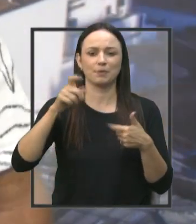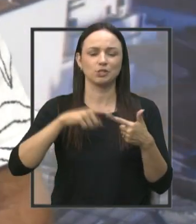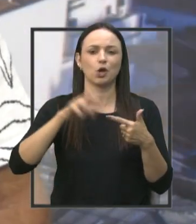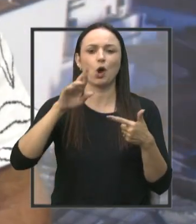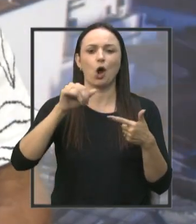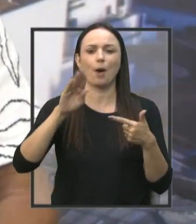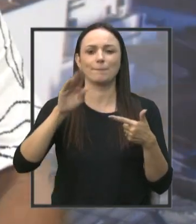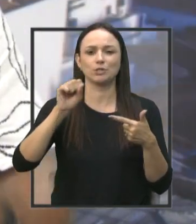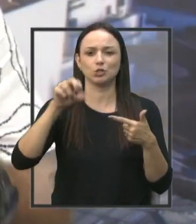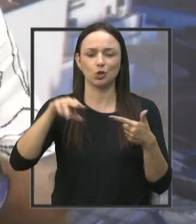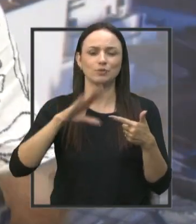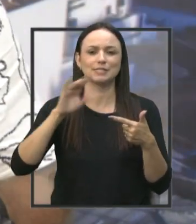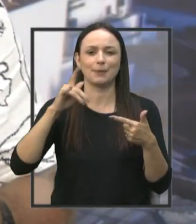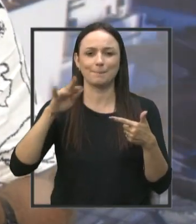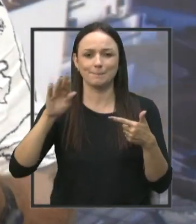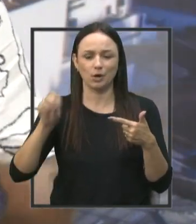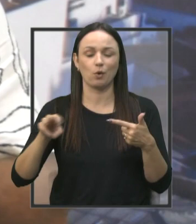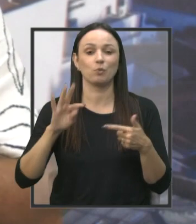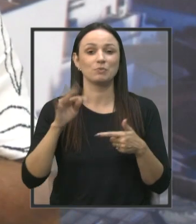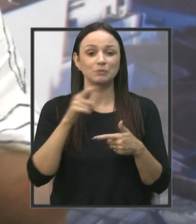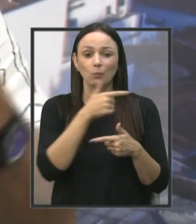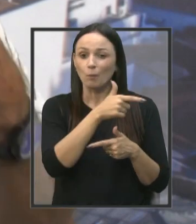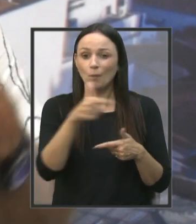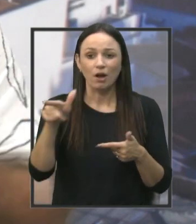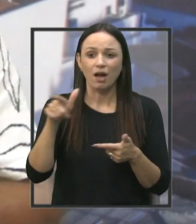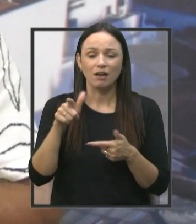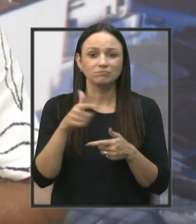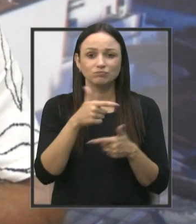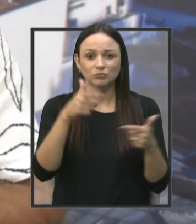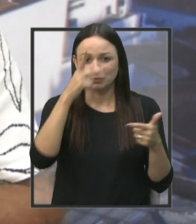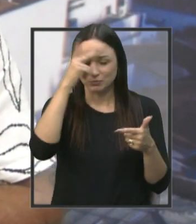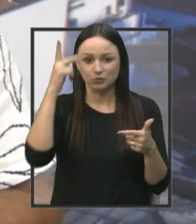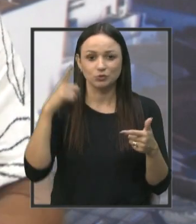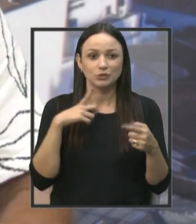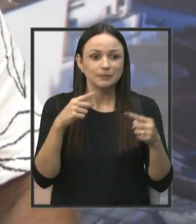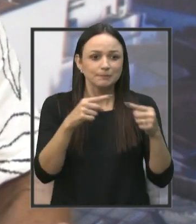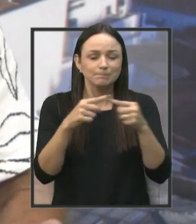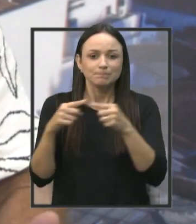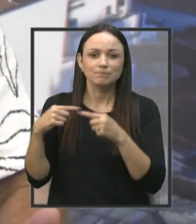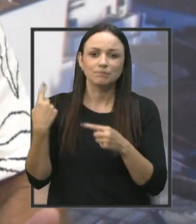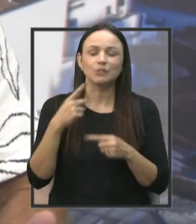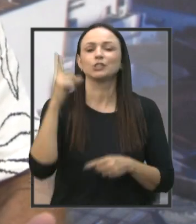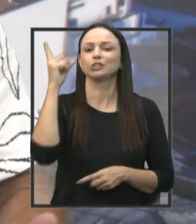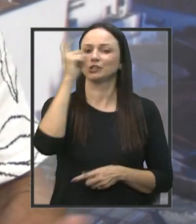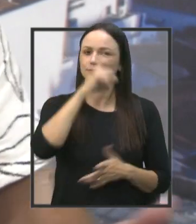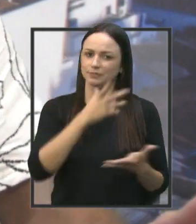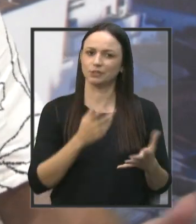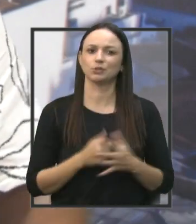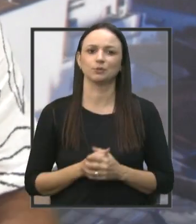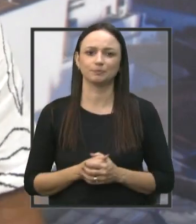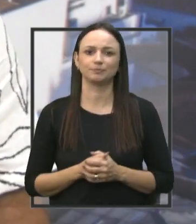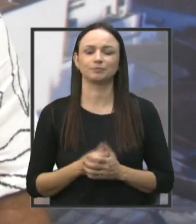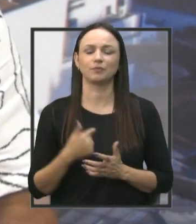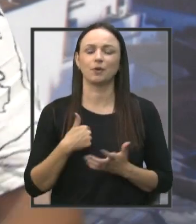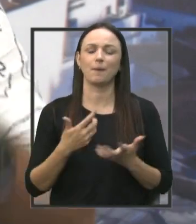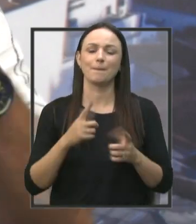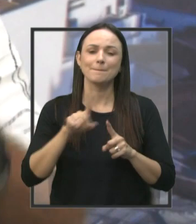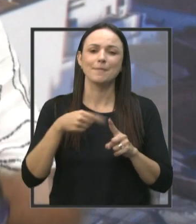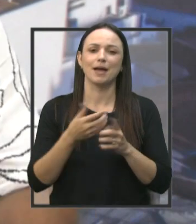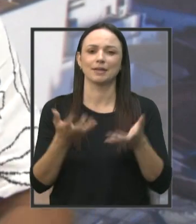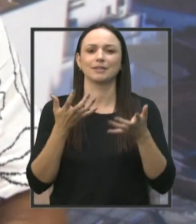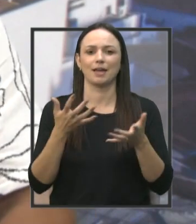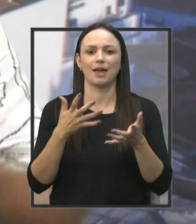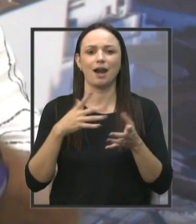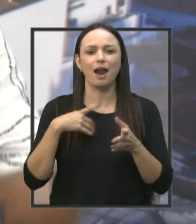do CEPROM, tá? Porque sem esse pessoal tá na mesma ligação com a gente, fica difícil, né? E o que eu mais quero é isso aí, eu quero